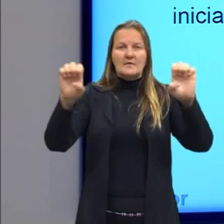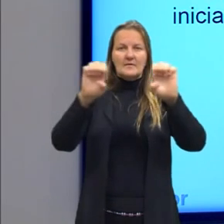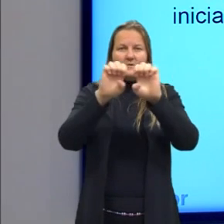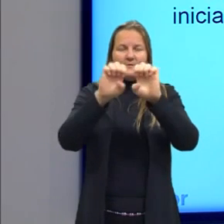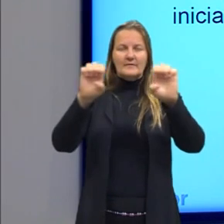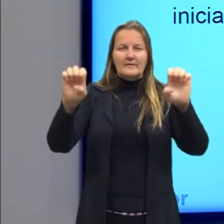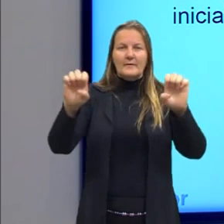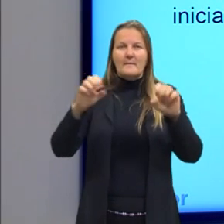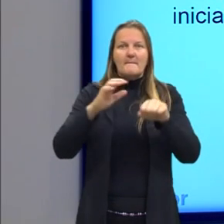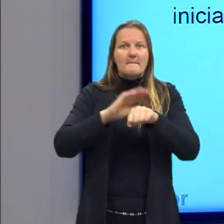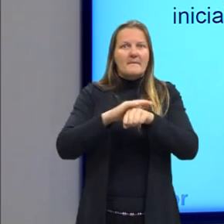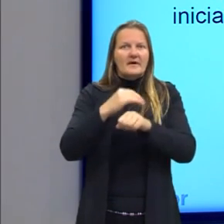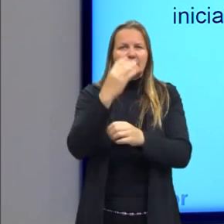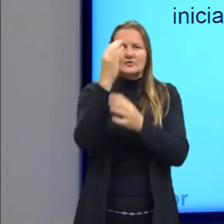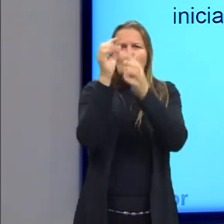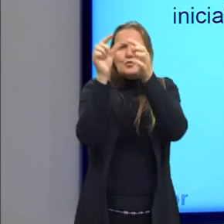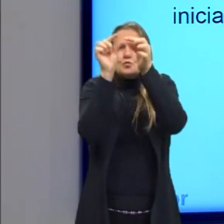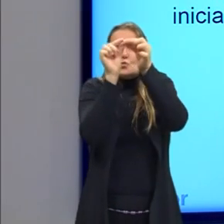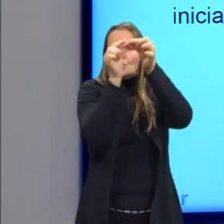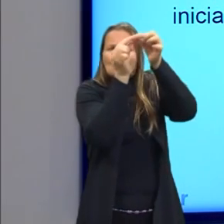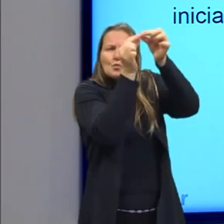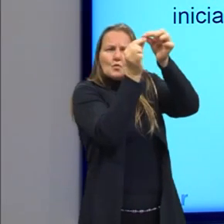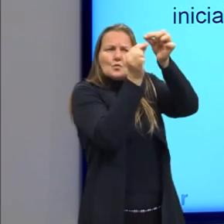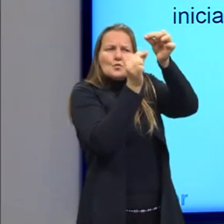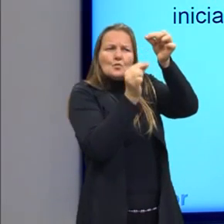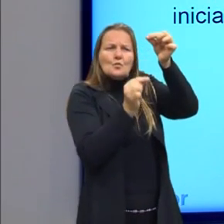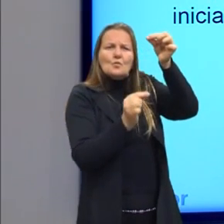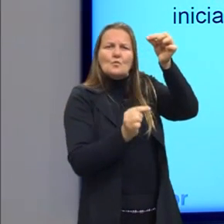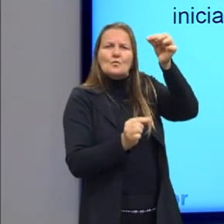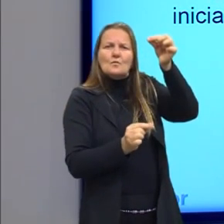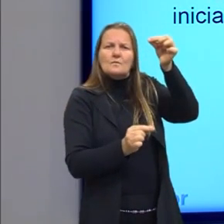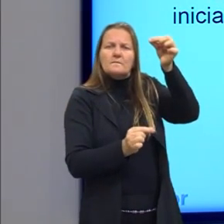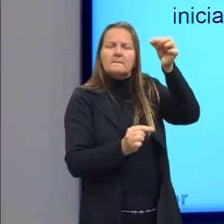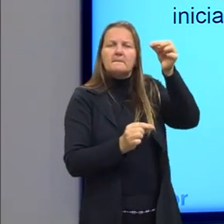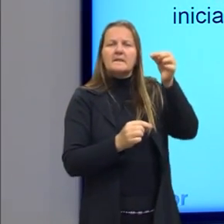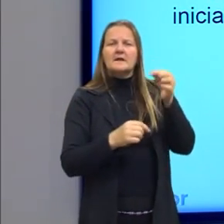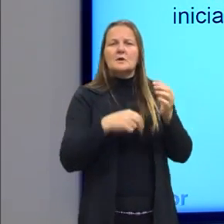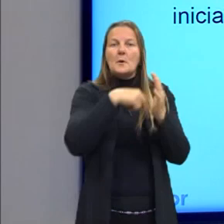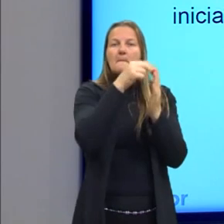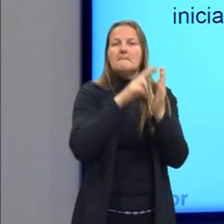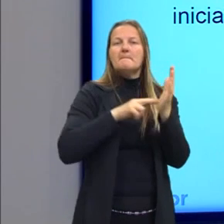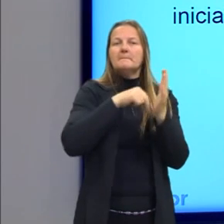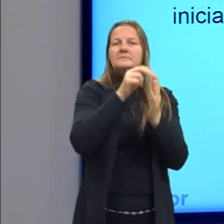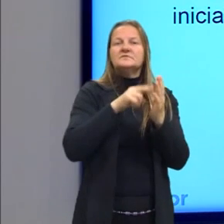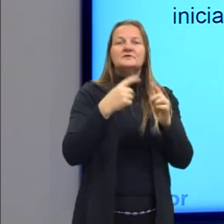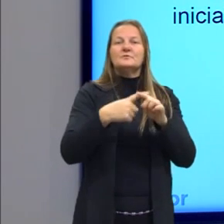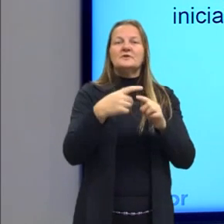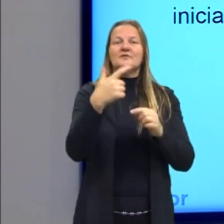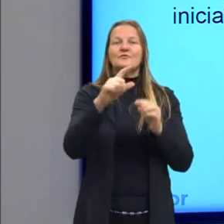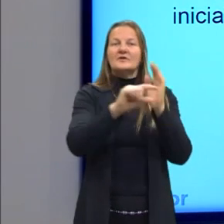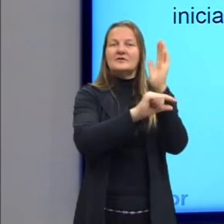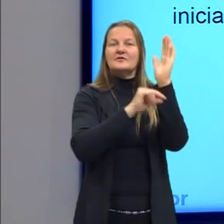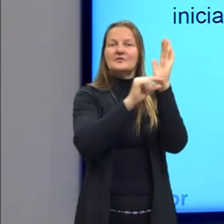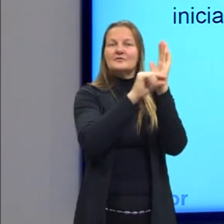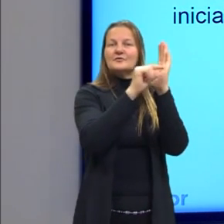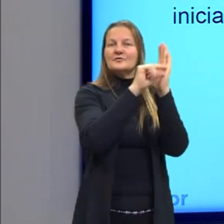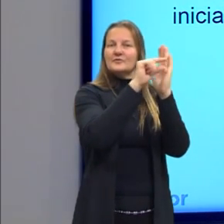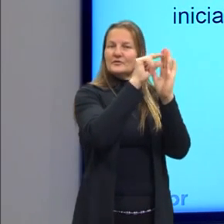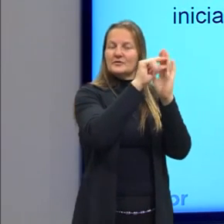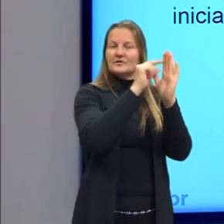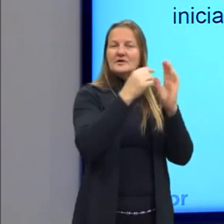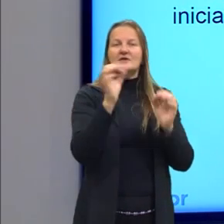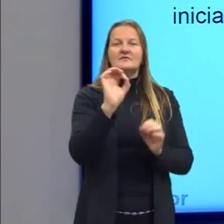tanto é mais fino e de melhor tinta. E esta é a causa porque o não há na capitania de São Vicente